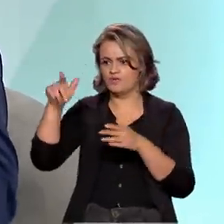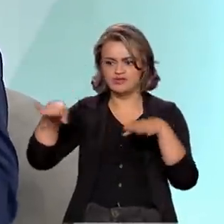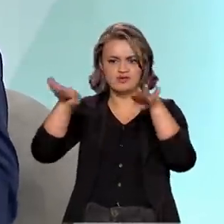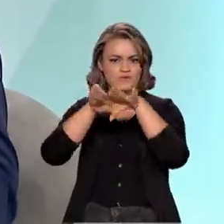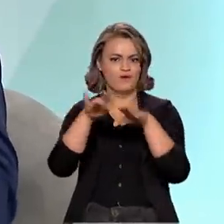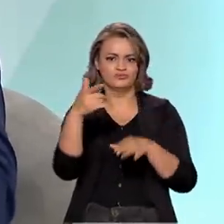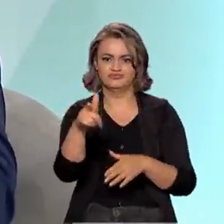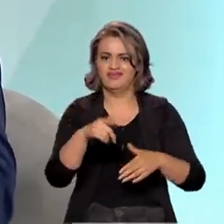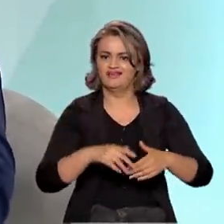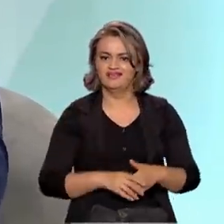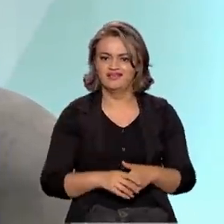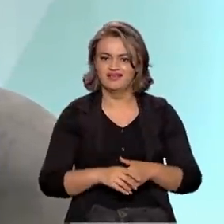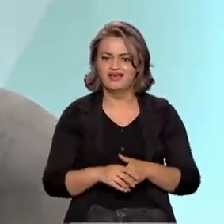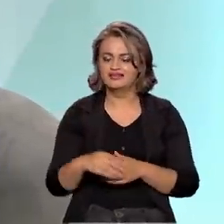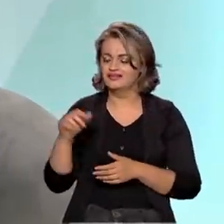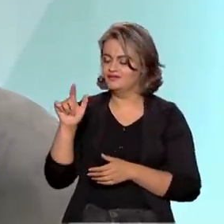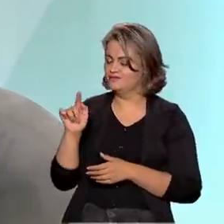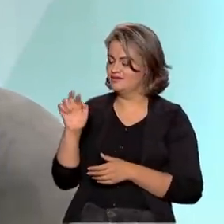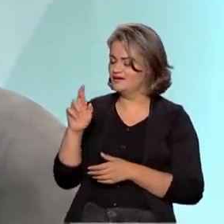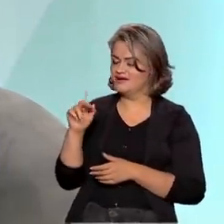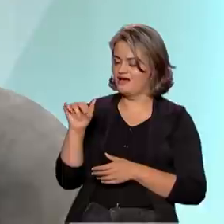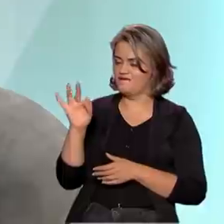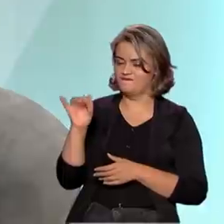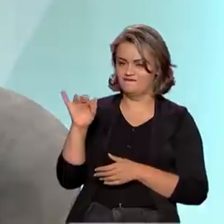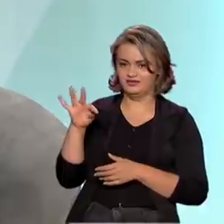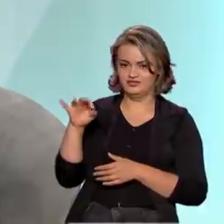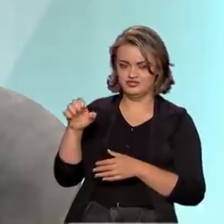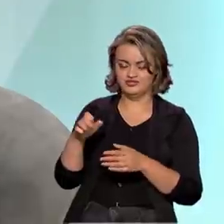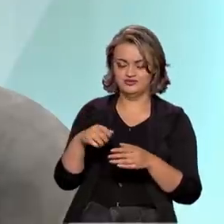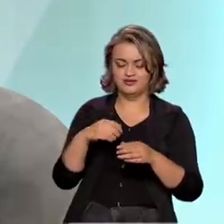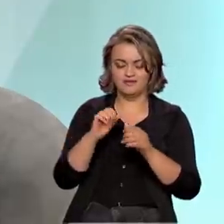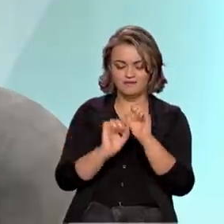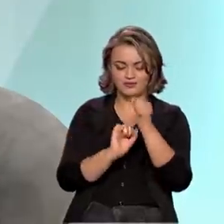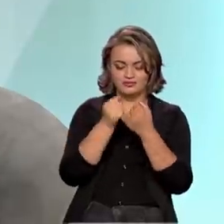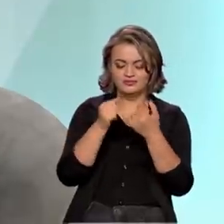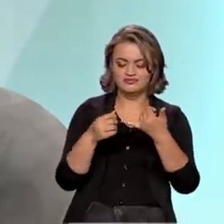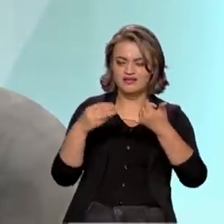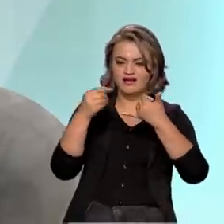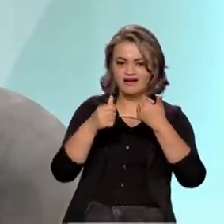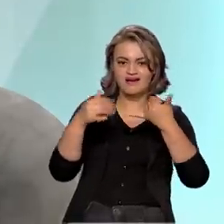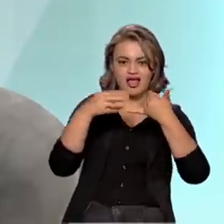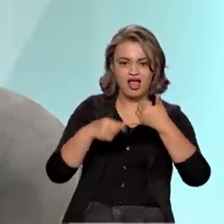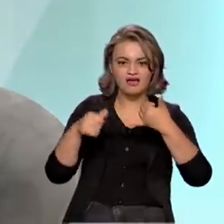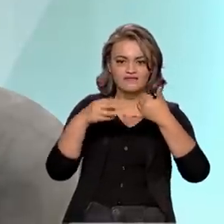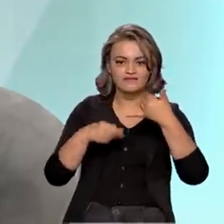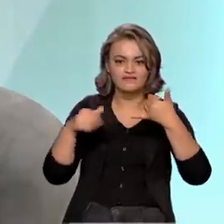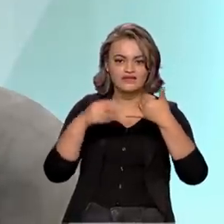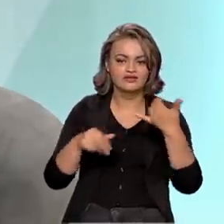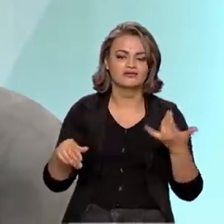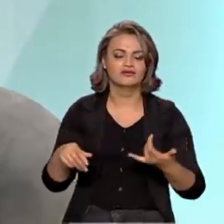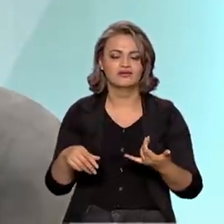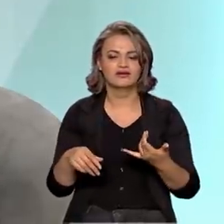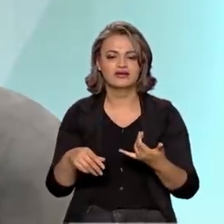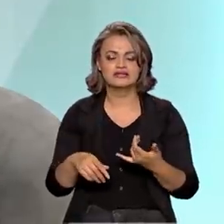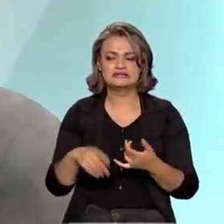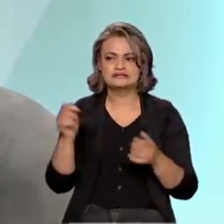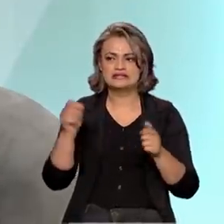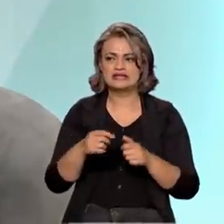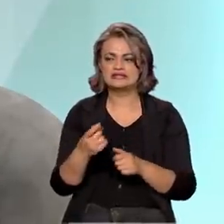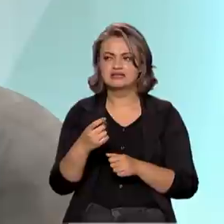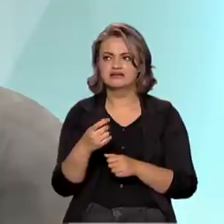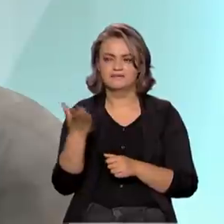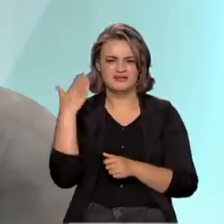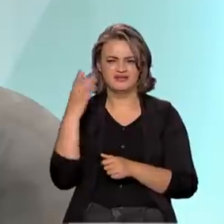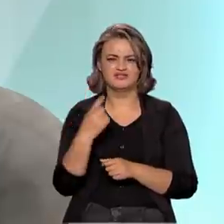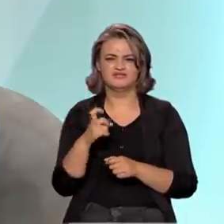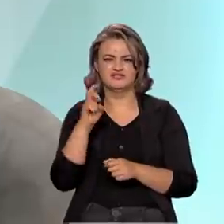a partir da grafita, no desenvolvimento de grafeno, a produção de grafeno. A produz 5 toneladas e agora a gente vai